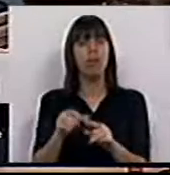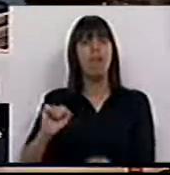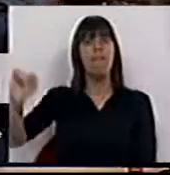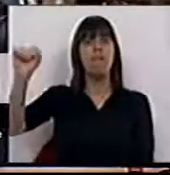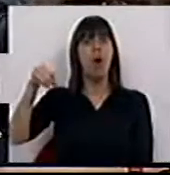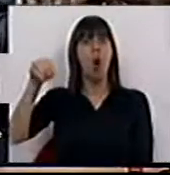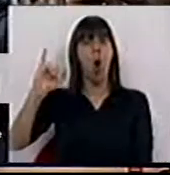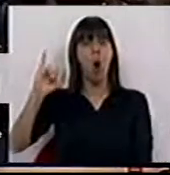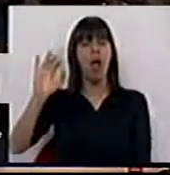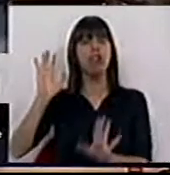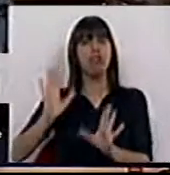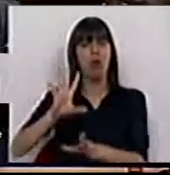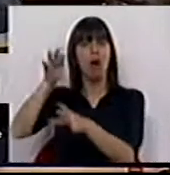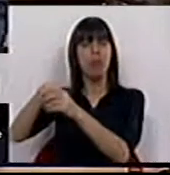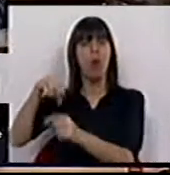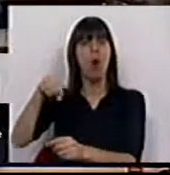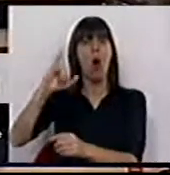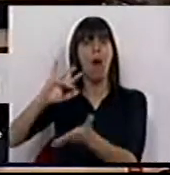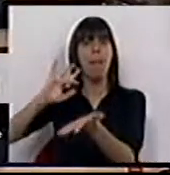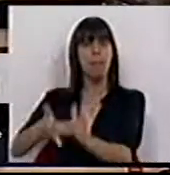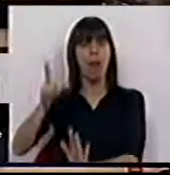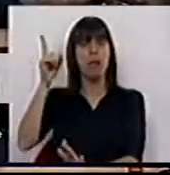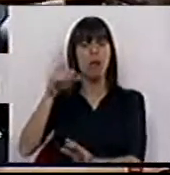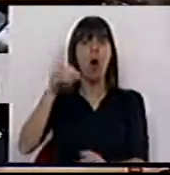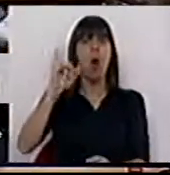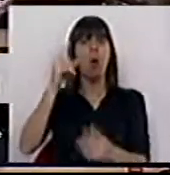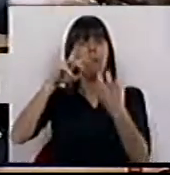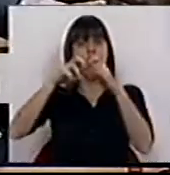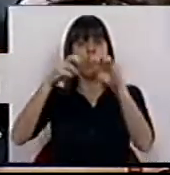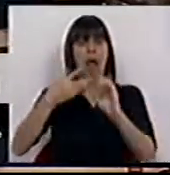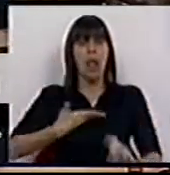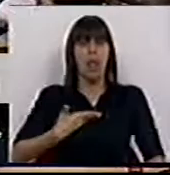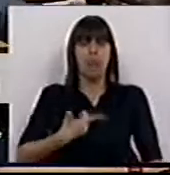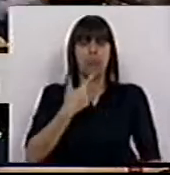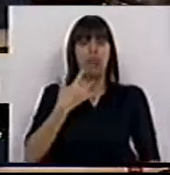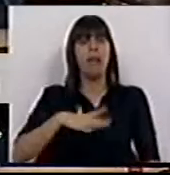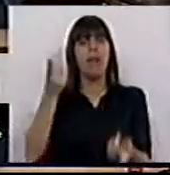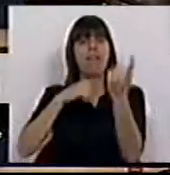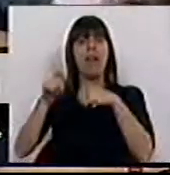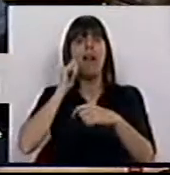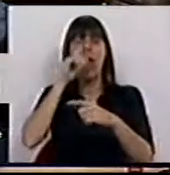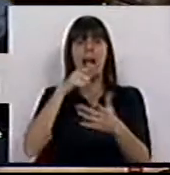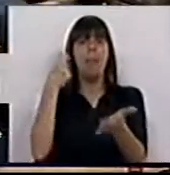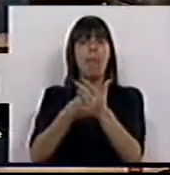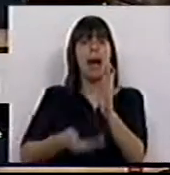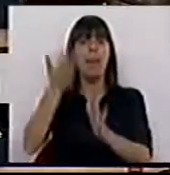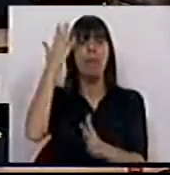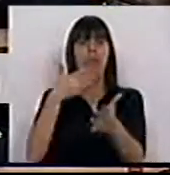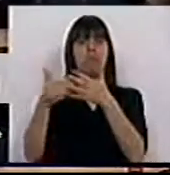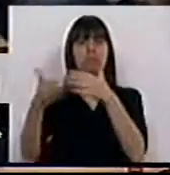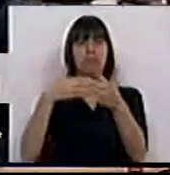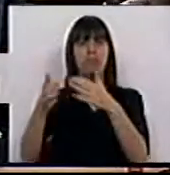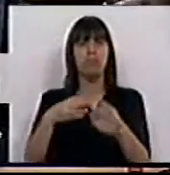da Oi. Já pertence à Oi do Brasil. E a Oi tem um problema, está endividada e quer vendê-la a quem der mais. E não